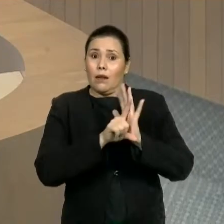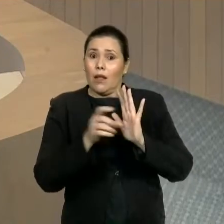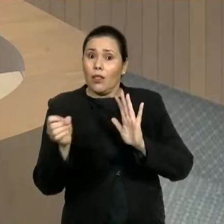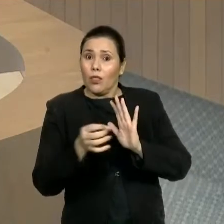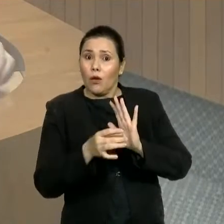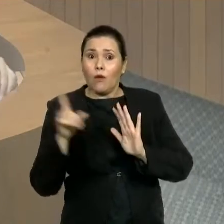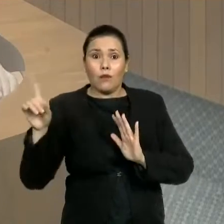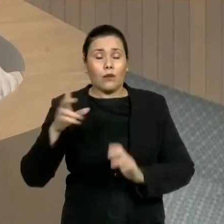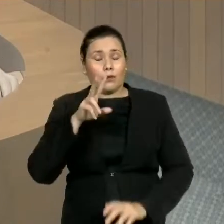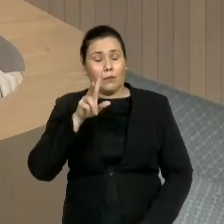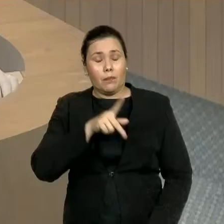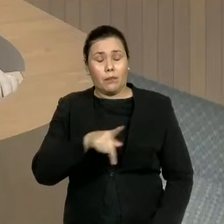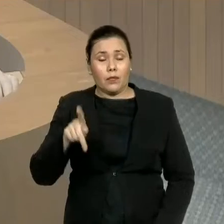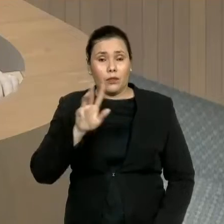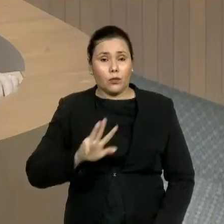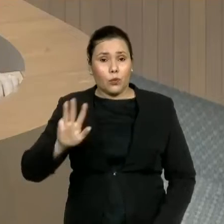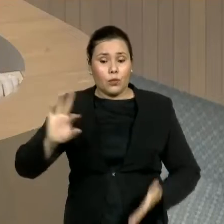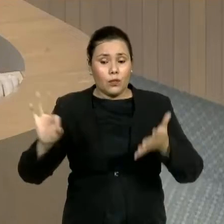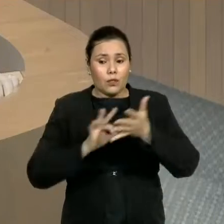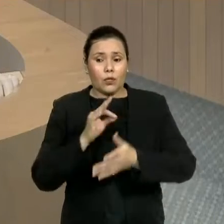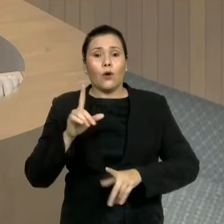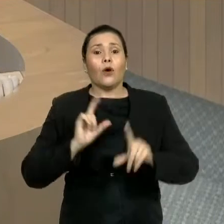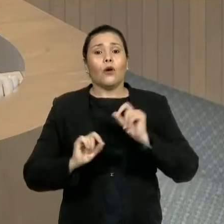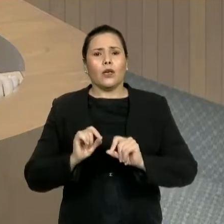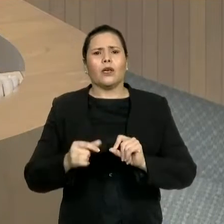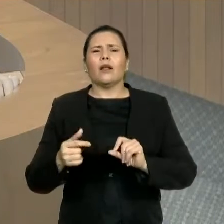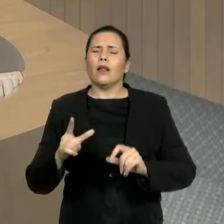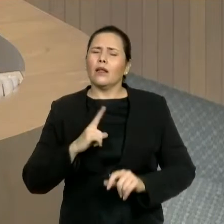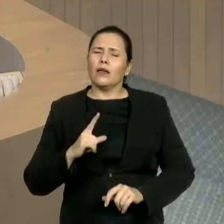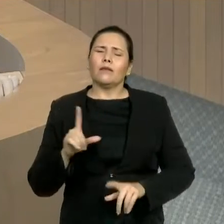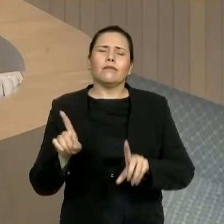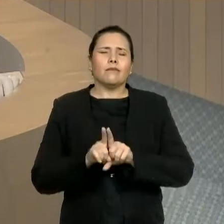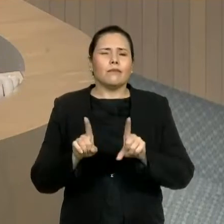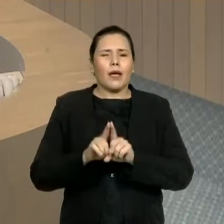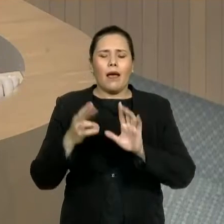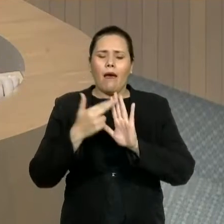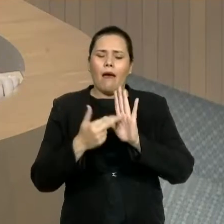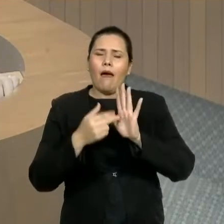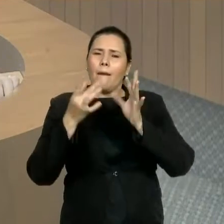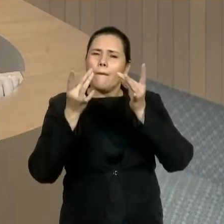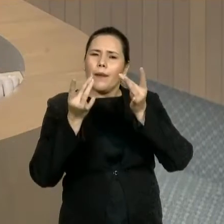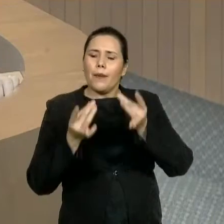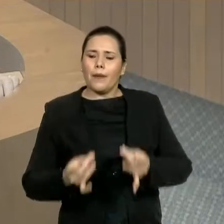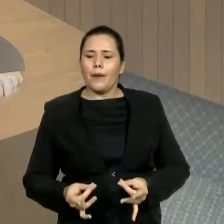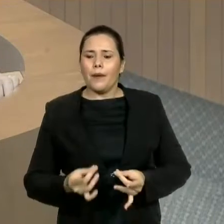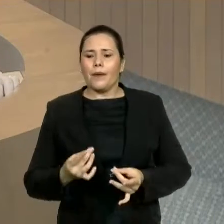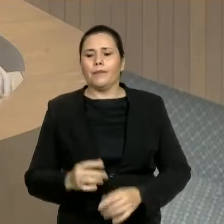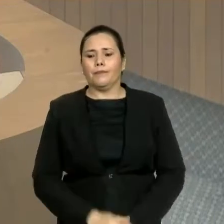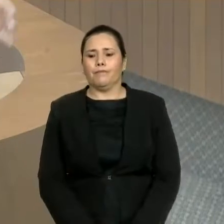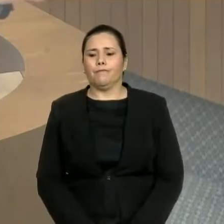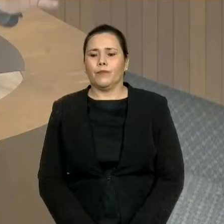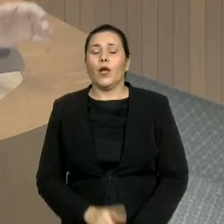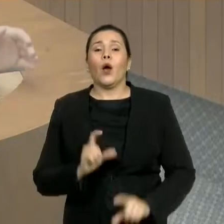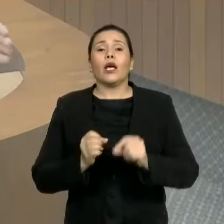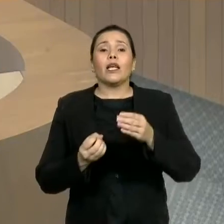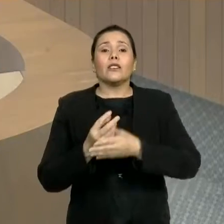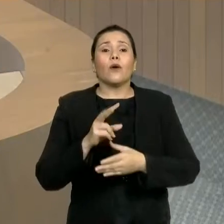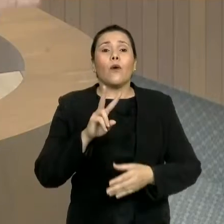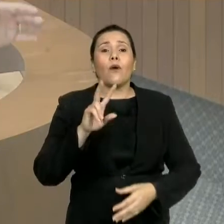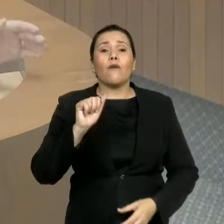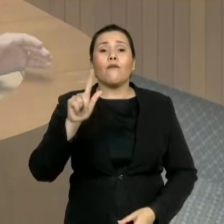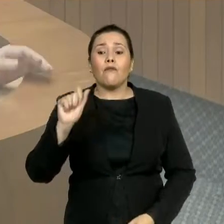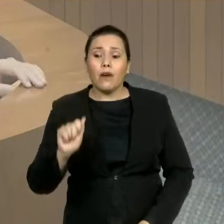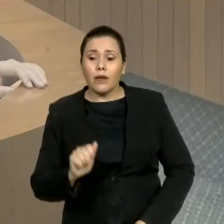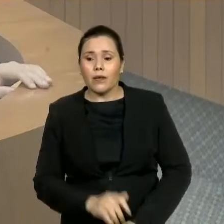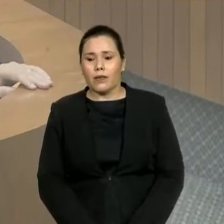mas também critérios, porque a gente tem de priorizar, na distribuição de vagas, quem tem condição familiar